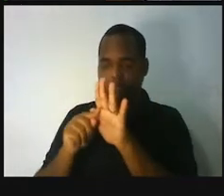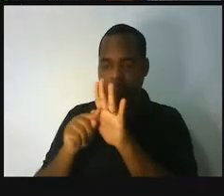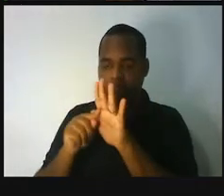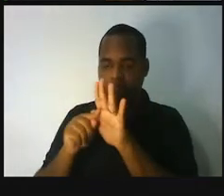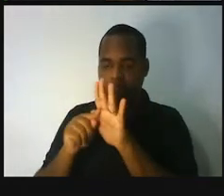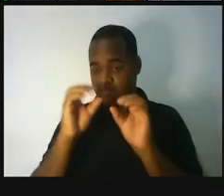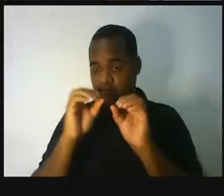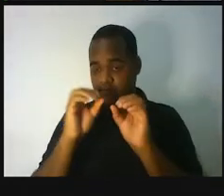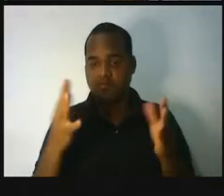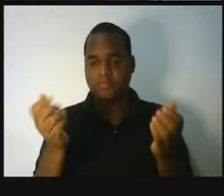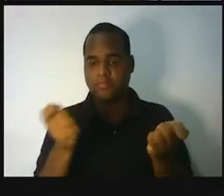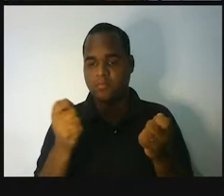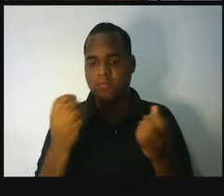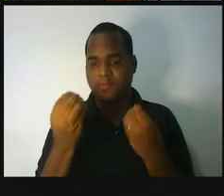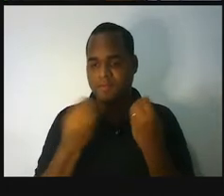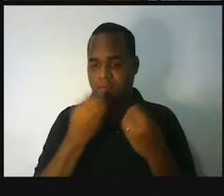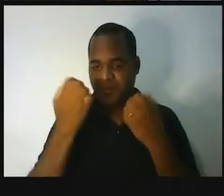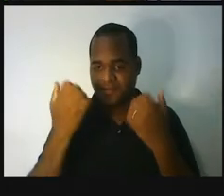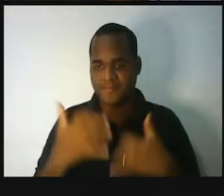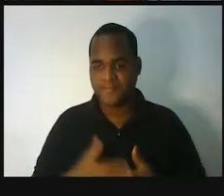pouco disso. Beleza?